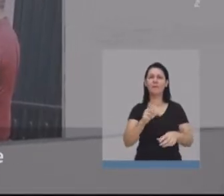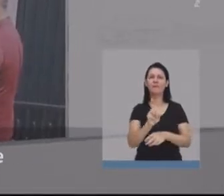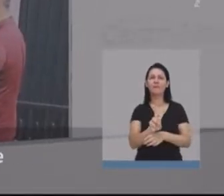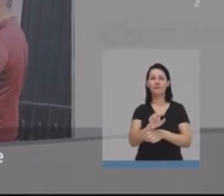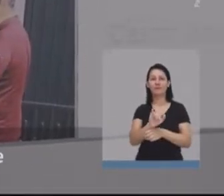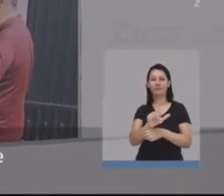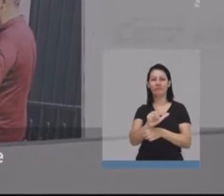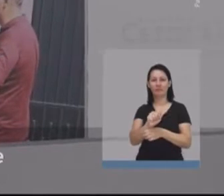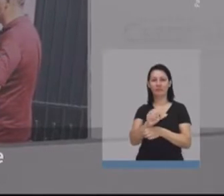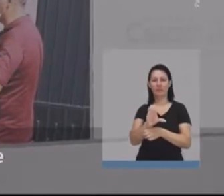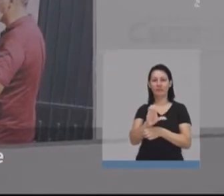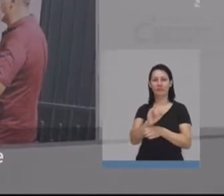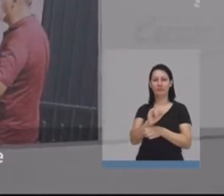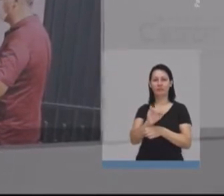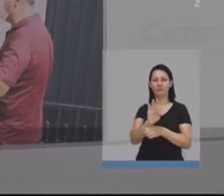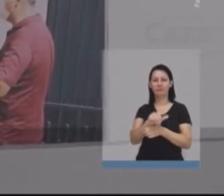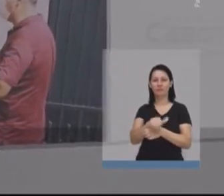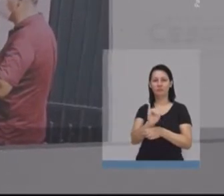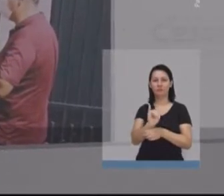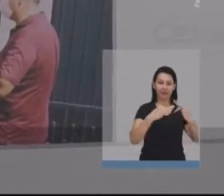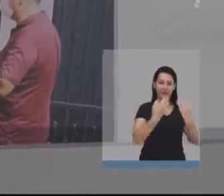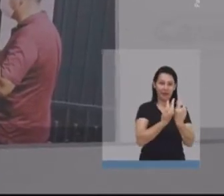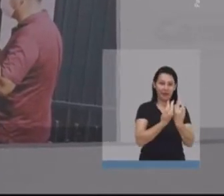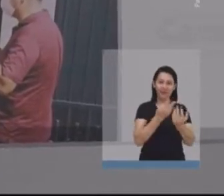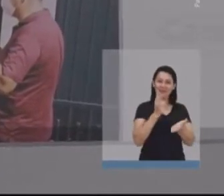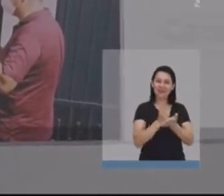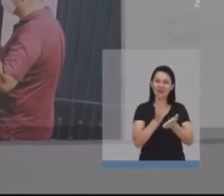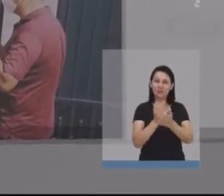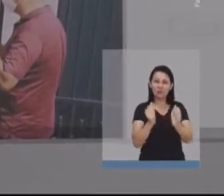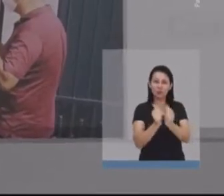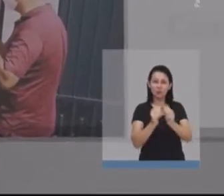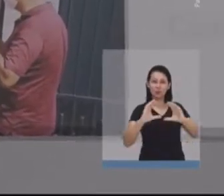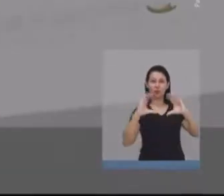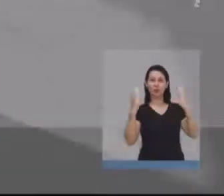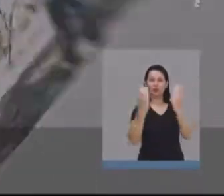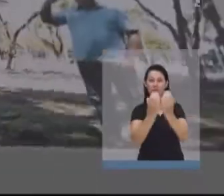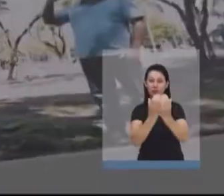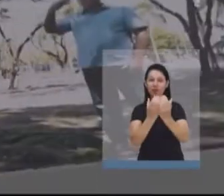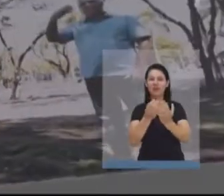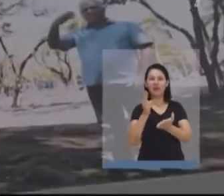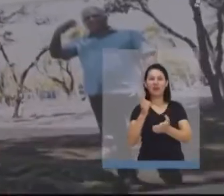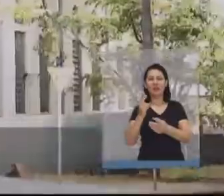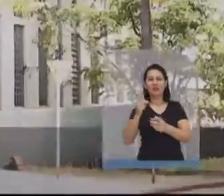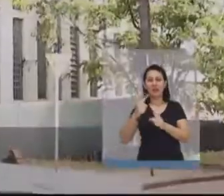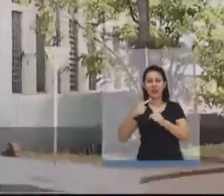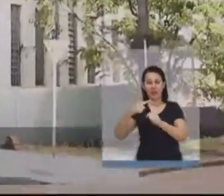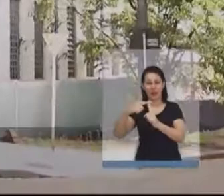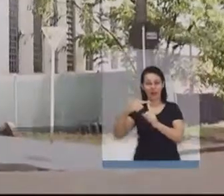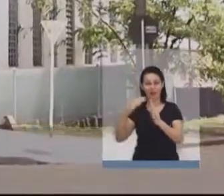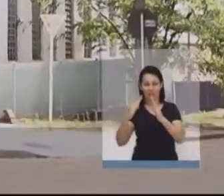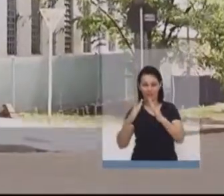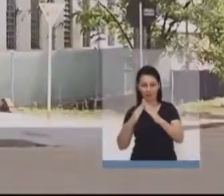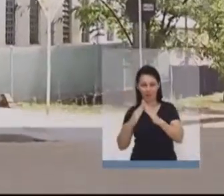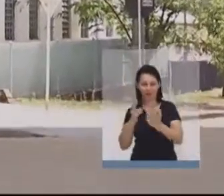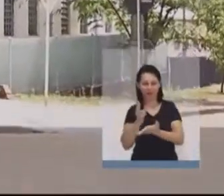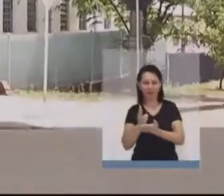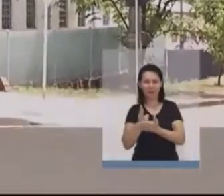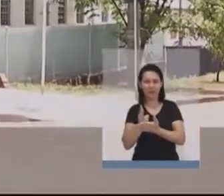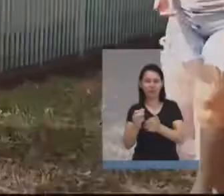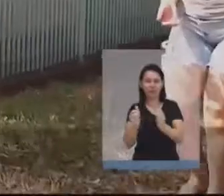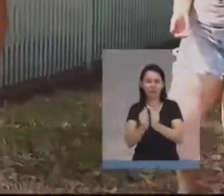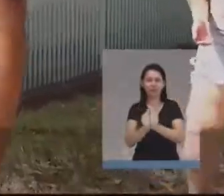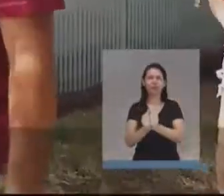cresci na mesma região da cidade, na região da Vila City. Ali, conheci meus amigos, constituí minha família. Sempre atuei na